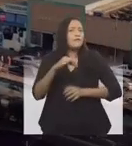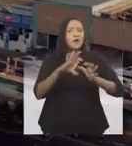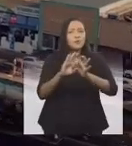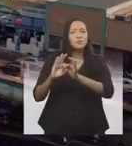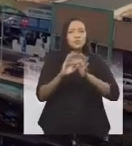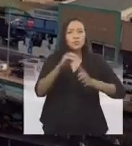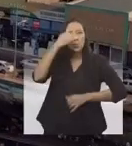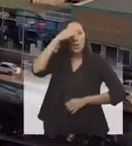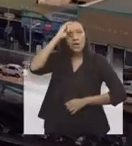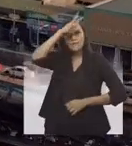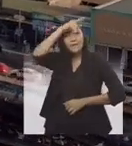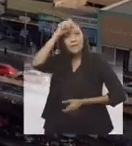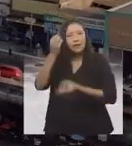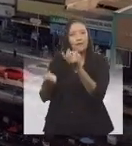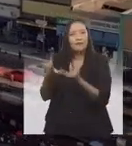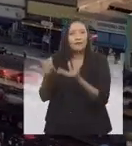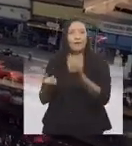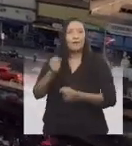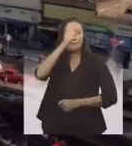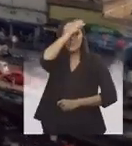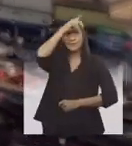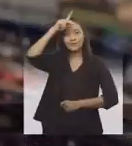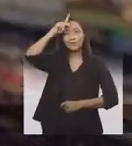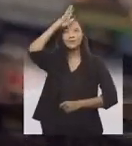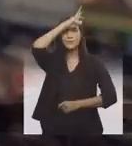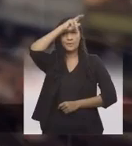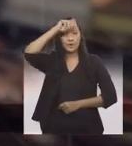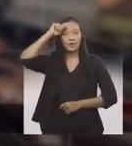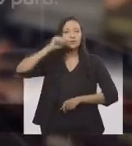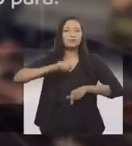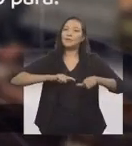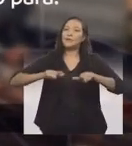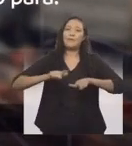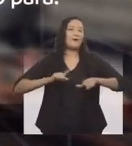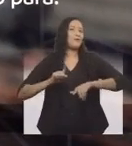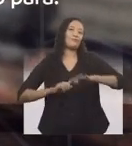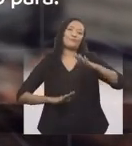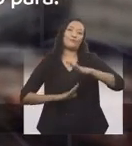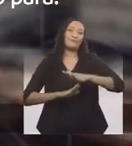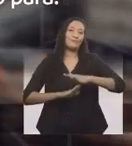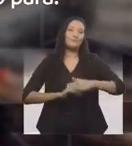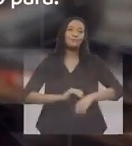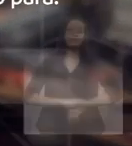Vamos juntos fazer uma Manaus sem fumaça. Prefeitura de Manaus. O trabalho não para.